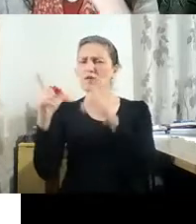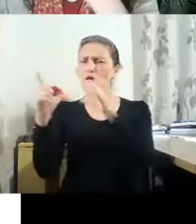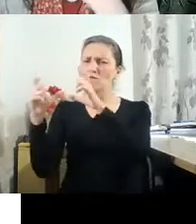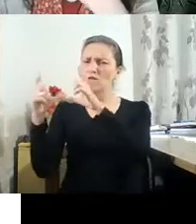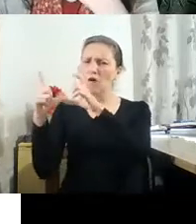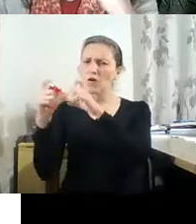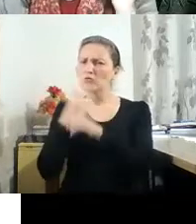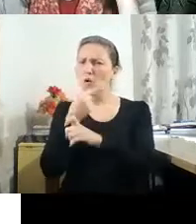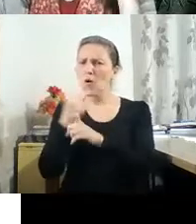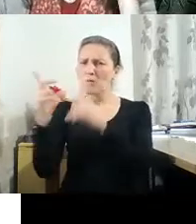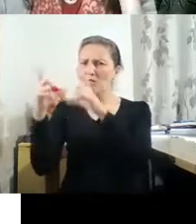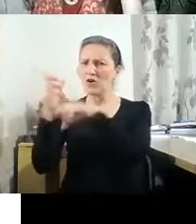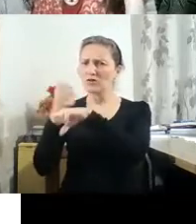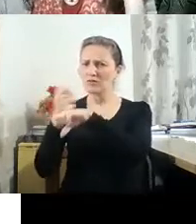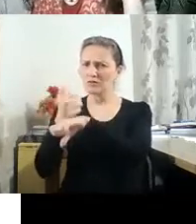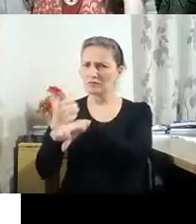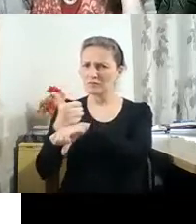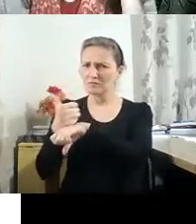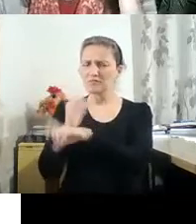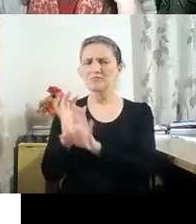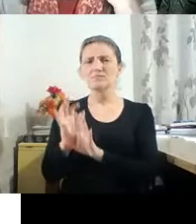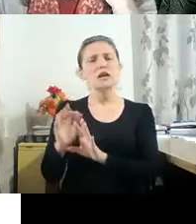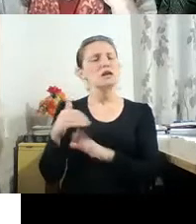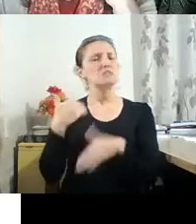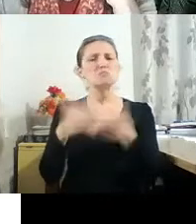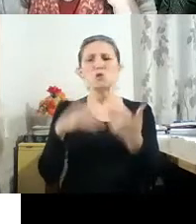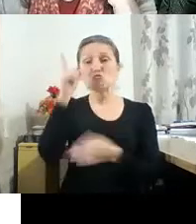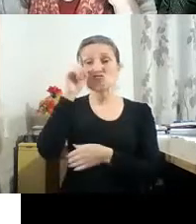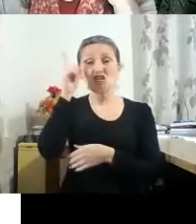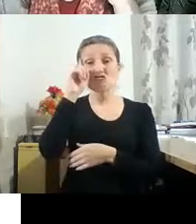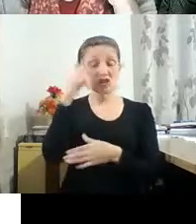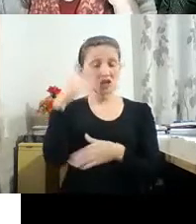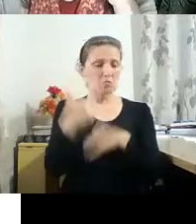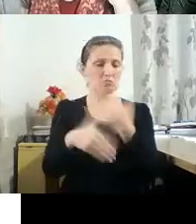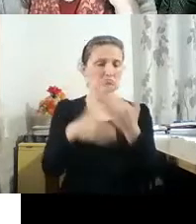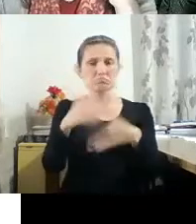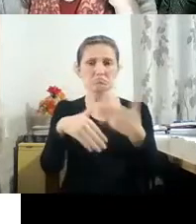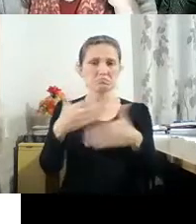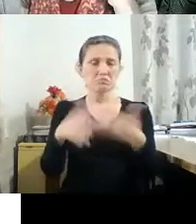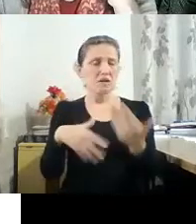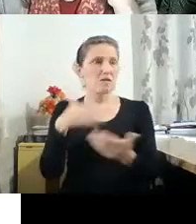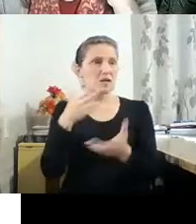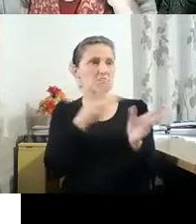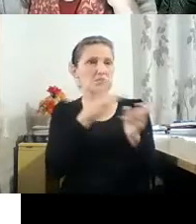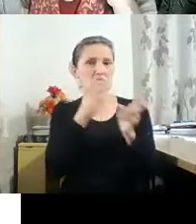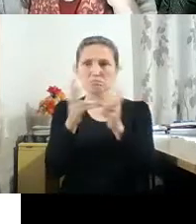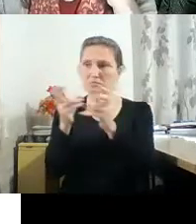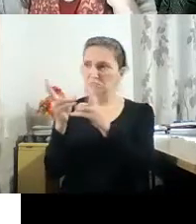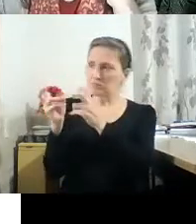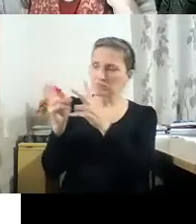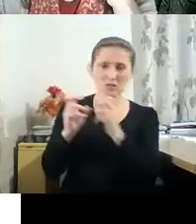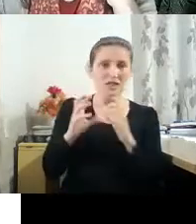cotidiano e as facetas do cotidiano, aquilo que está escondido no cotidiano. Então, isso tudo